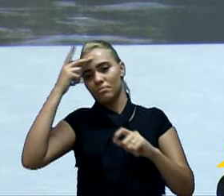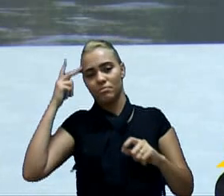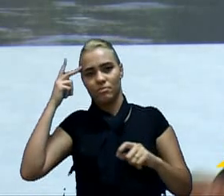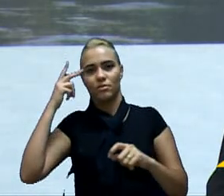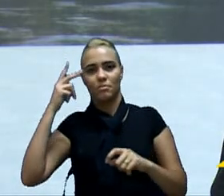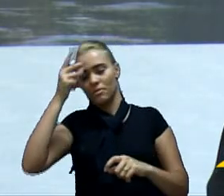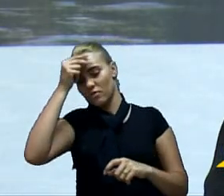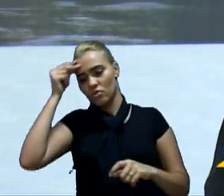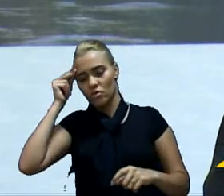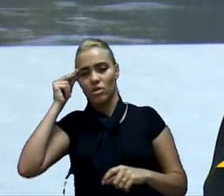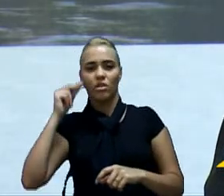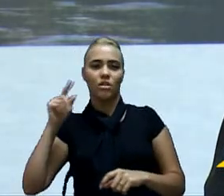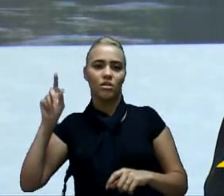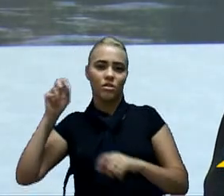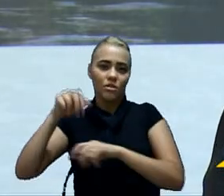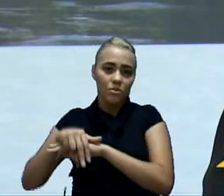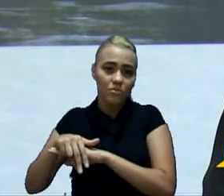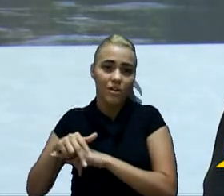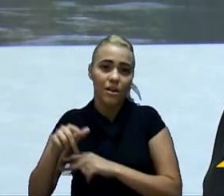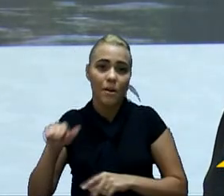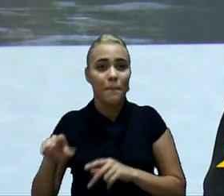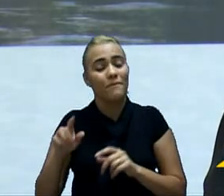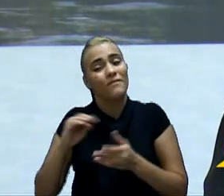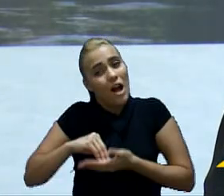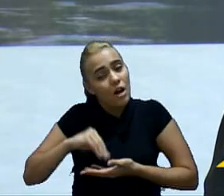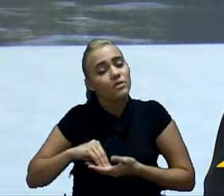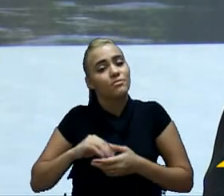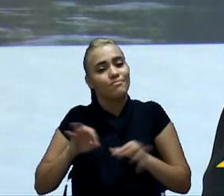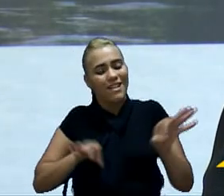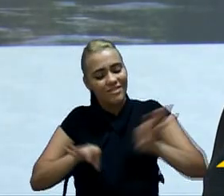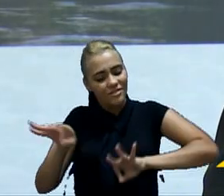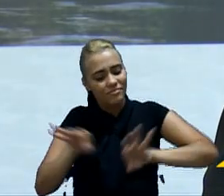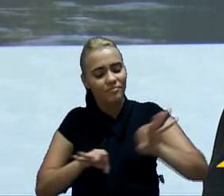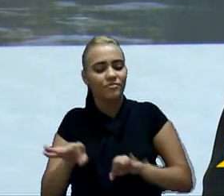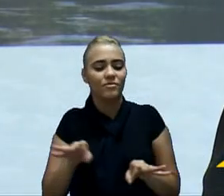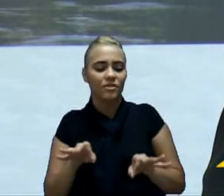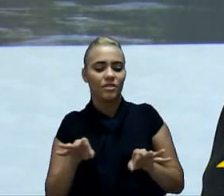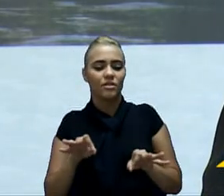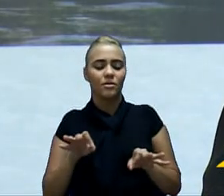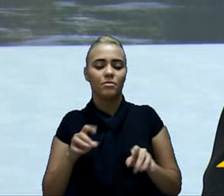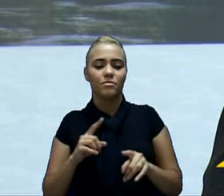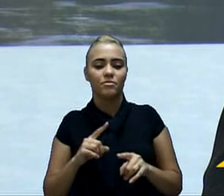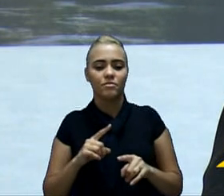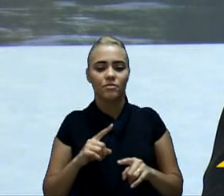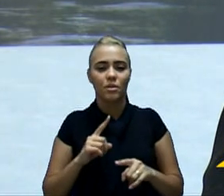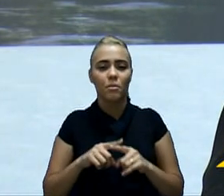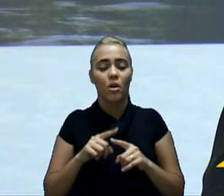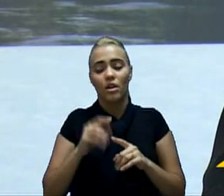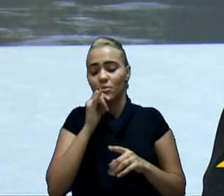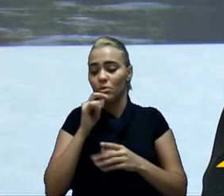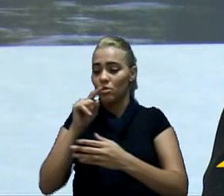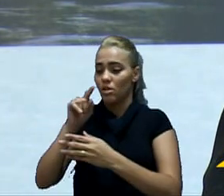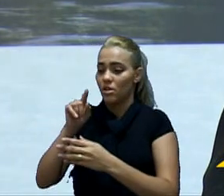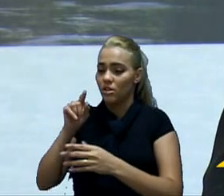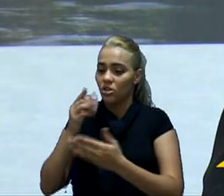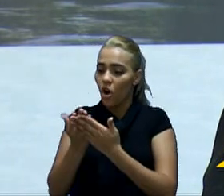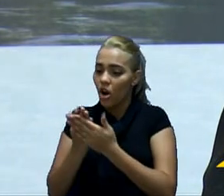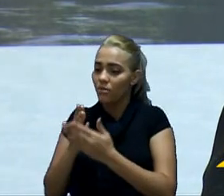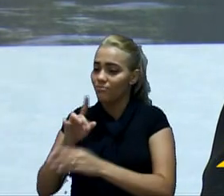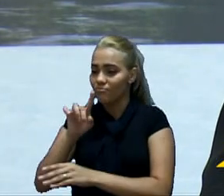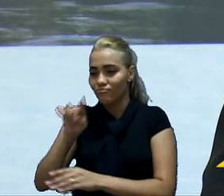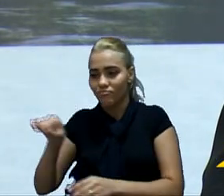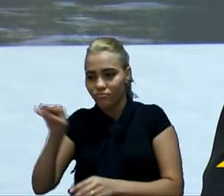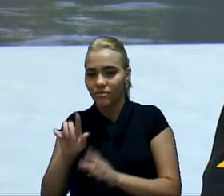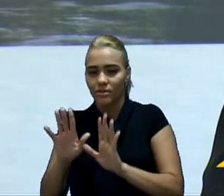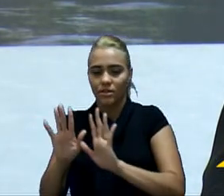imagino que tenha faltado um pouco de planejamento porque a suspensão das aulas havia acontecido